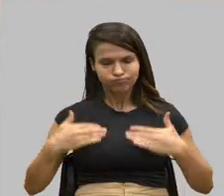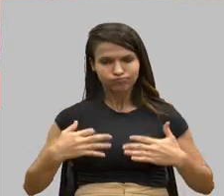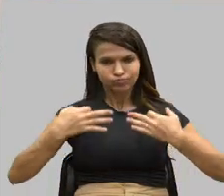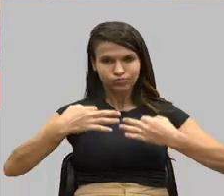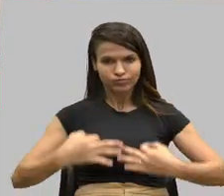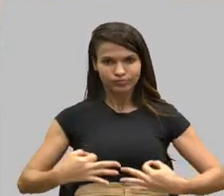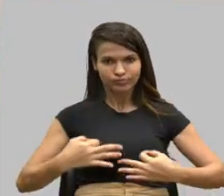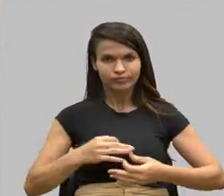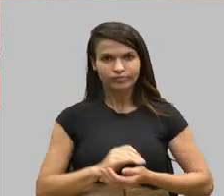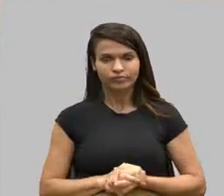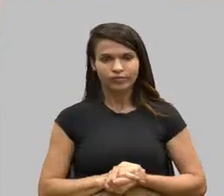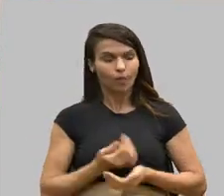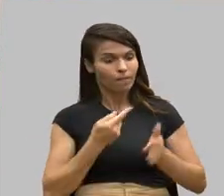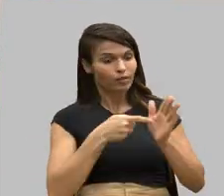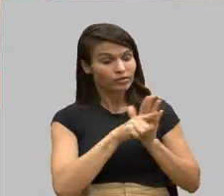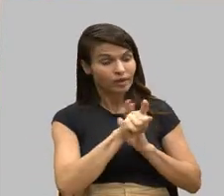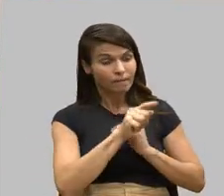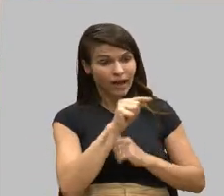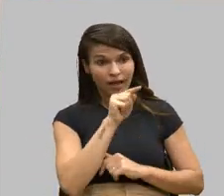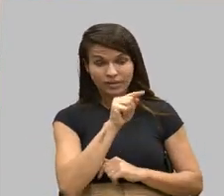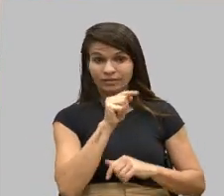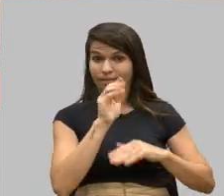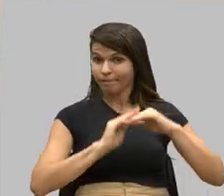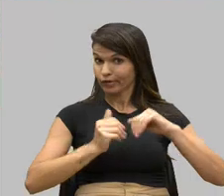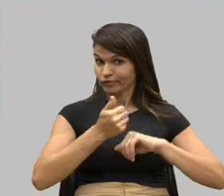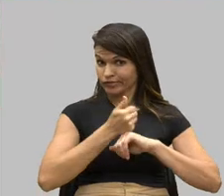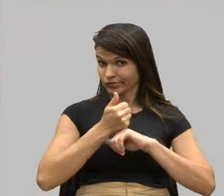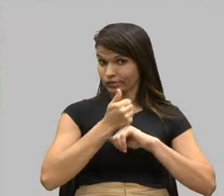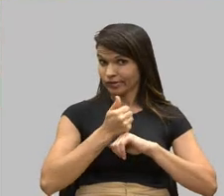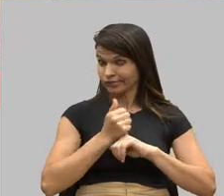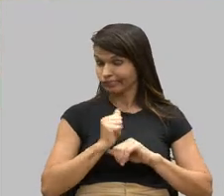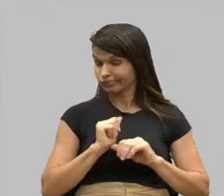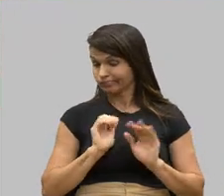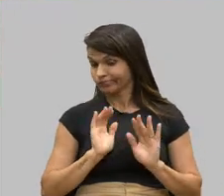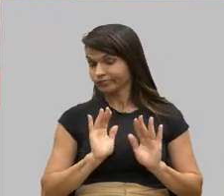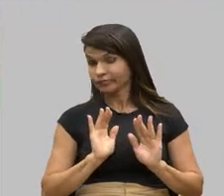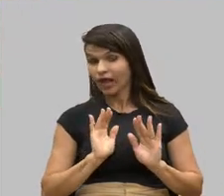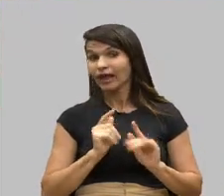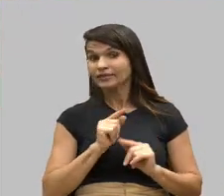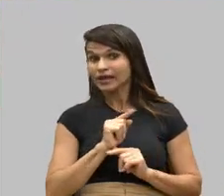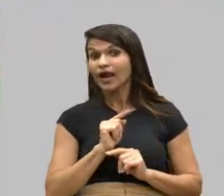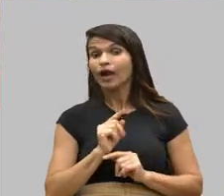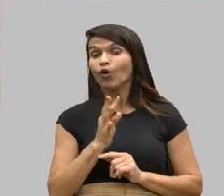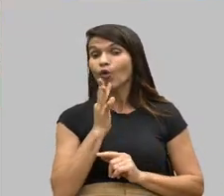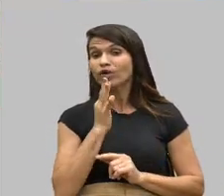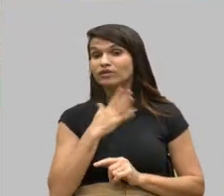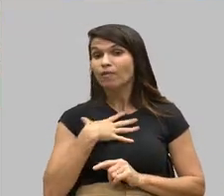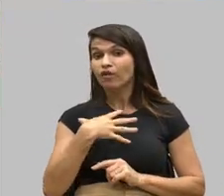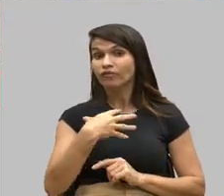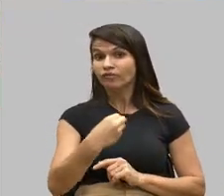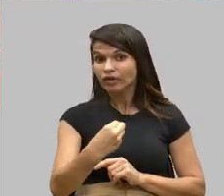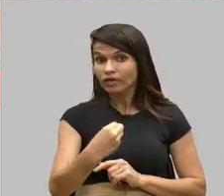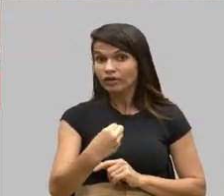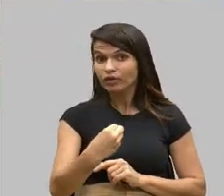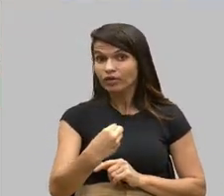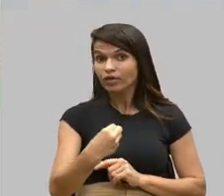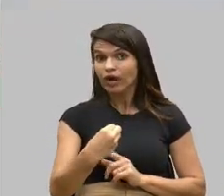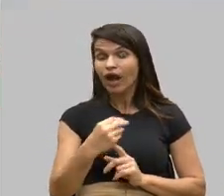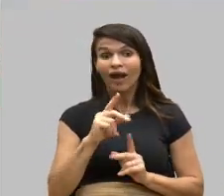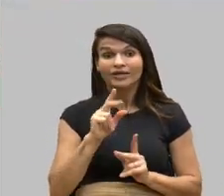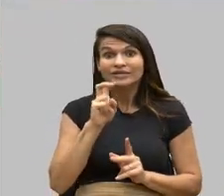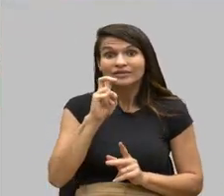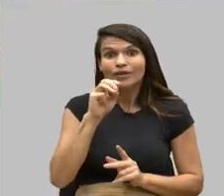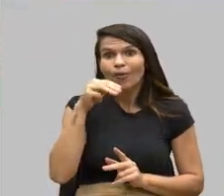essa profissional se ela conhecia o meu filho para em cinco minutos